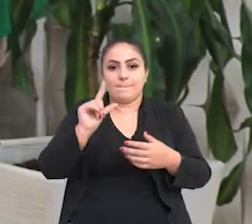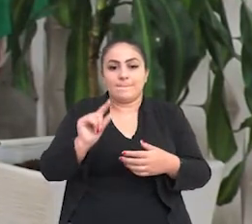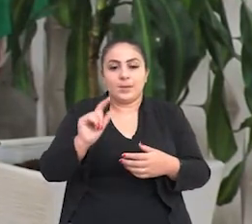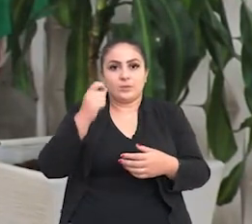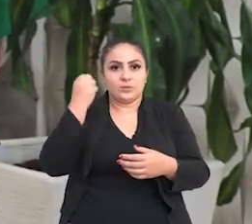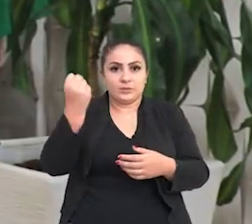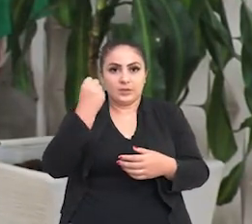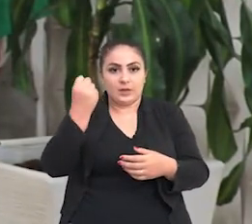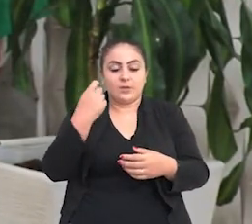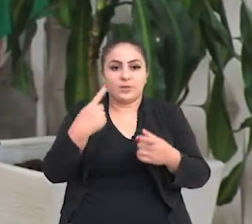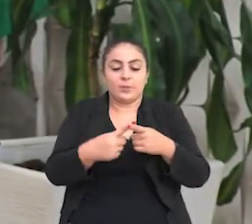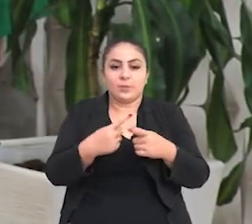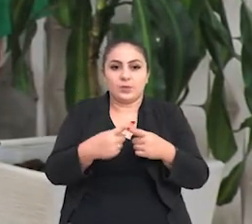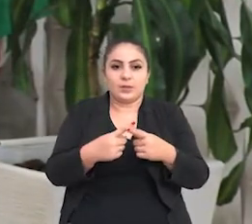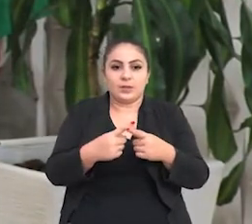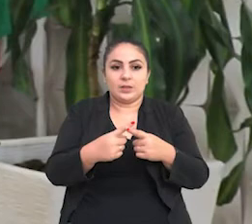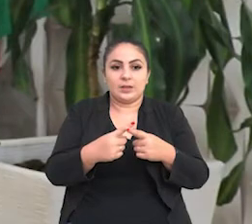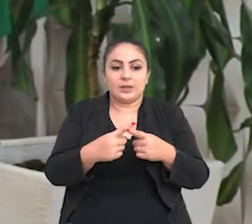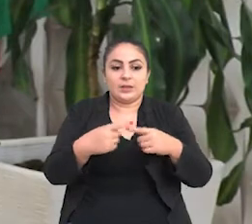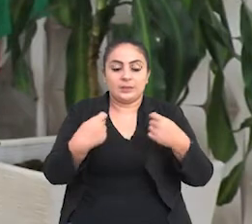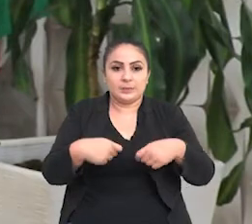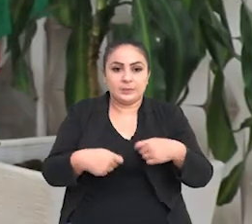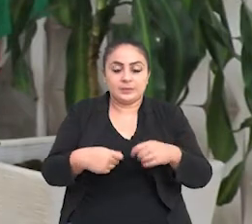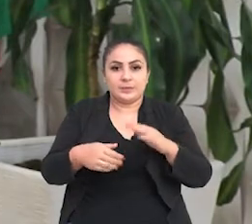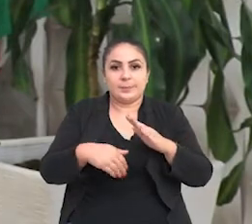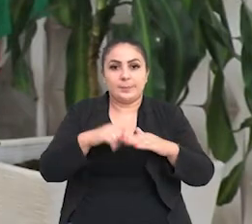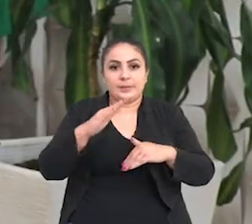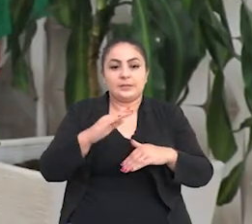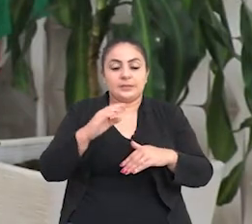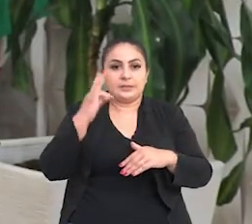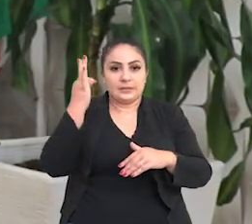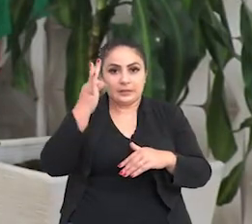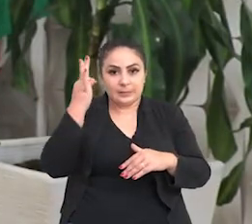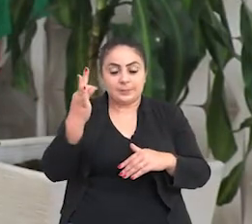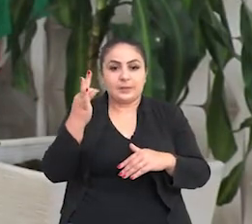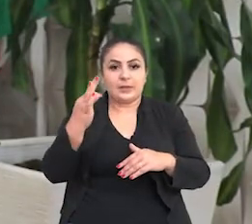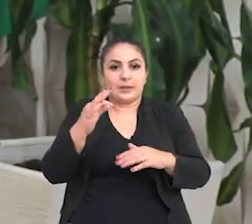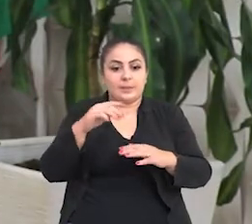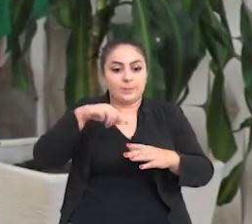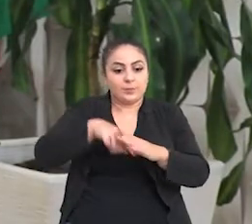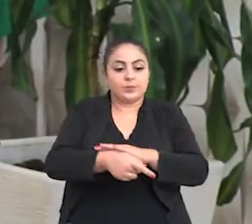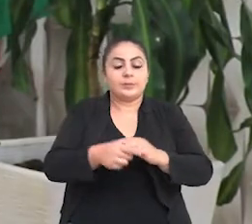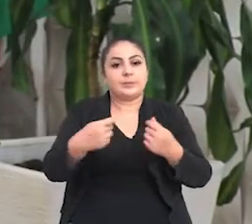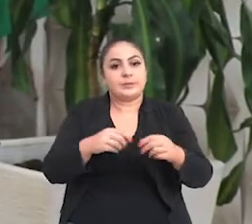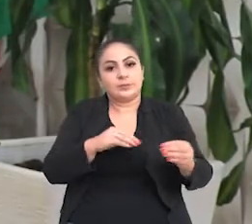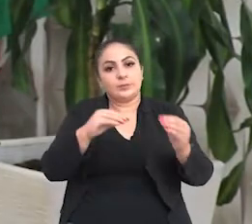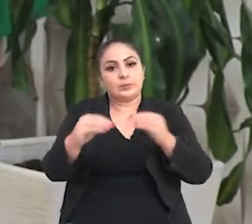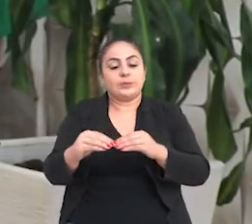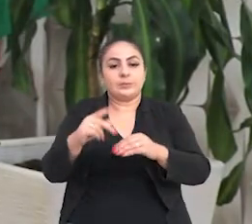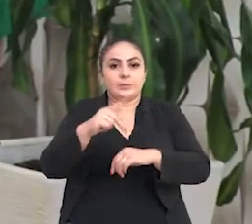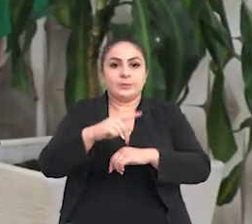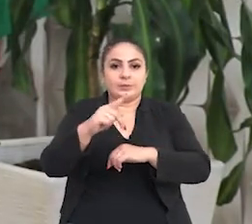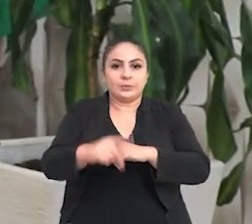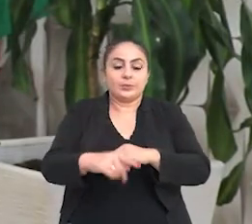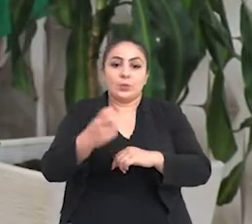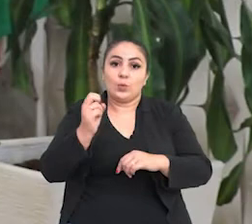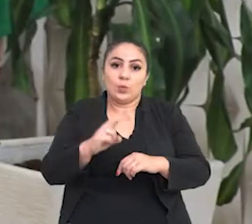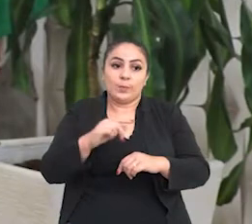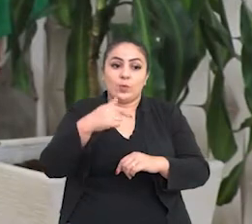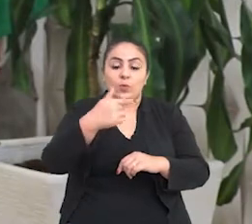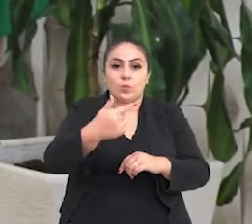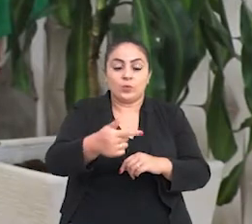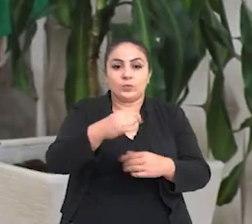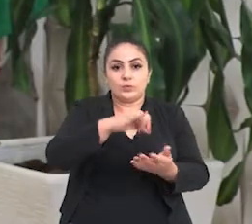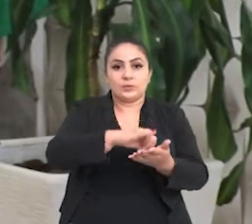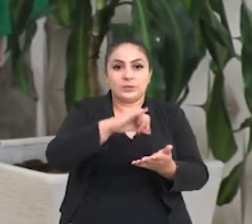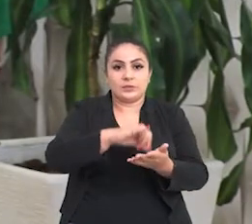casos menos graves, já que aqueles que necessitam de terapia intensiva precisam ser deslocados para Passo Fundo